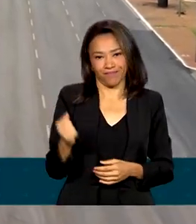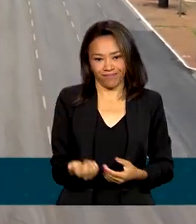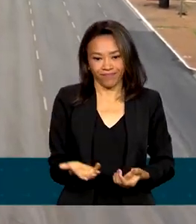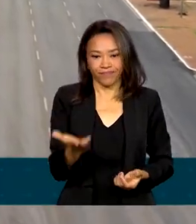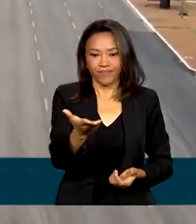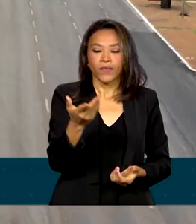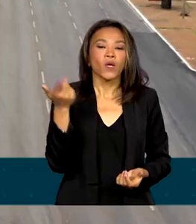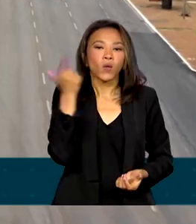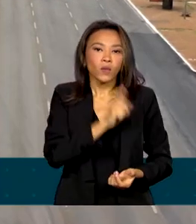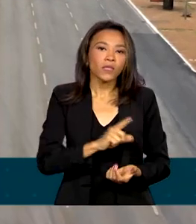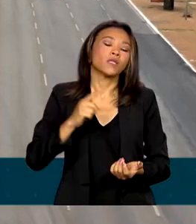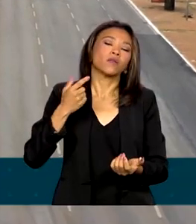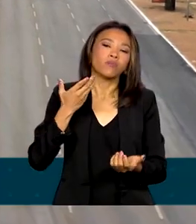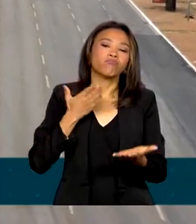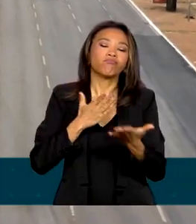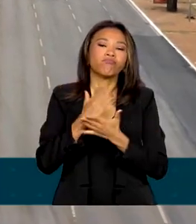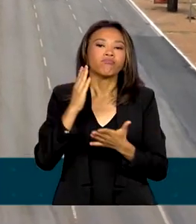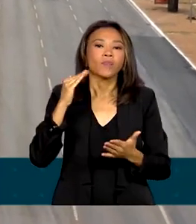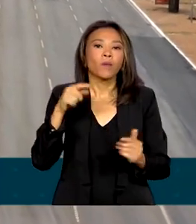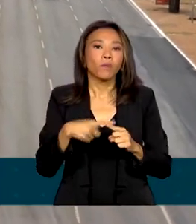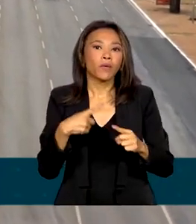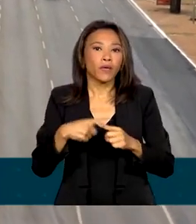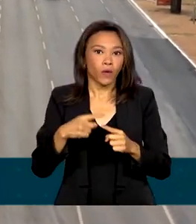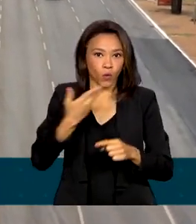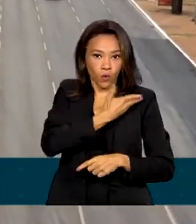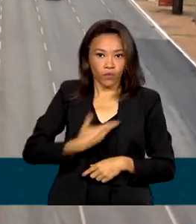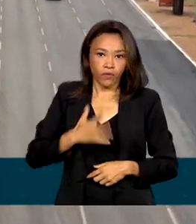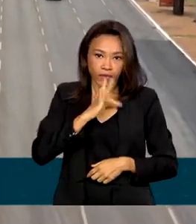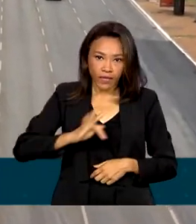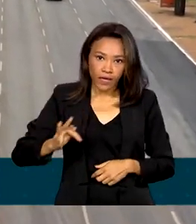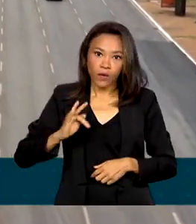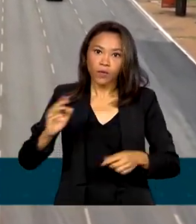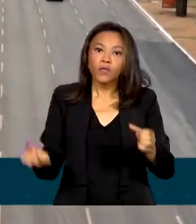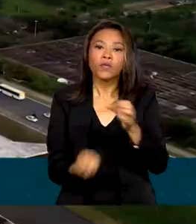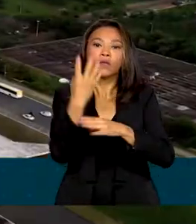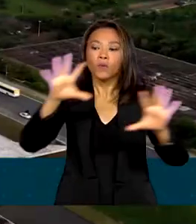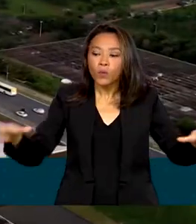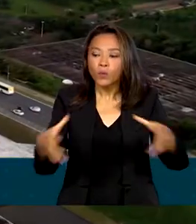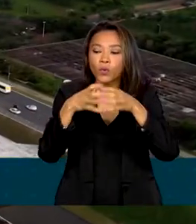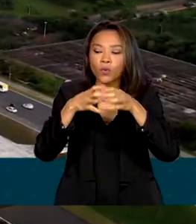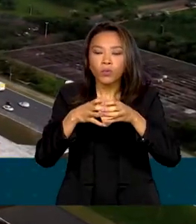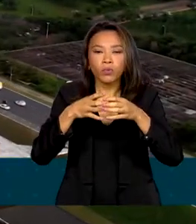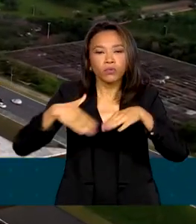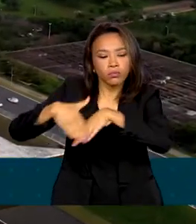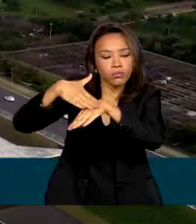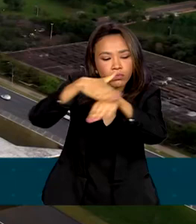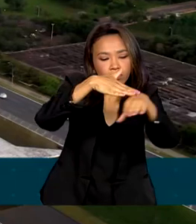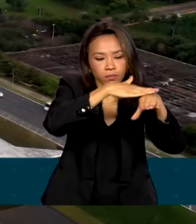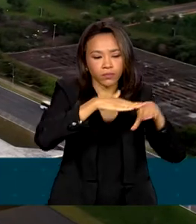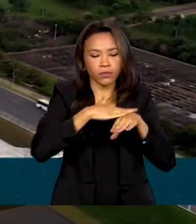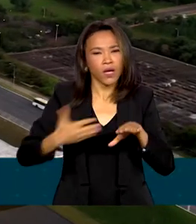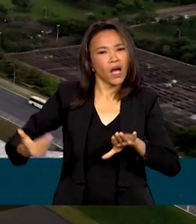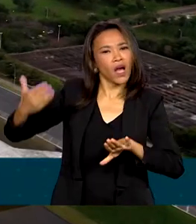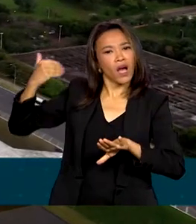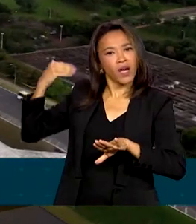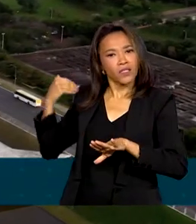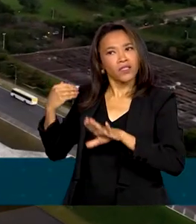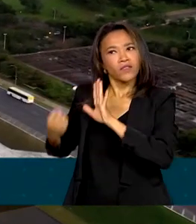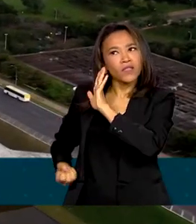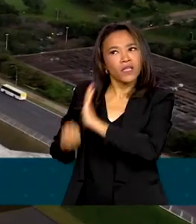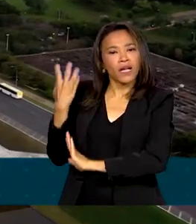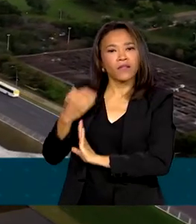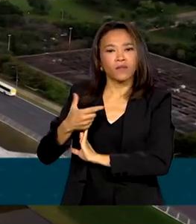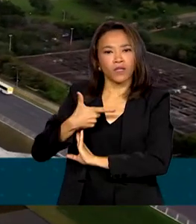feito depois que o governo federal recriou a Mesa Nacional de Negociação Permanente. O mecanismo havia sido instituído em